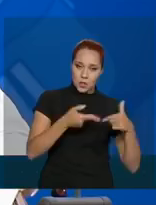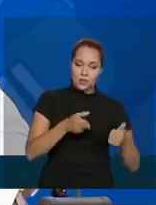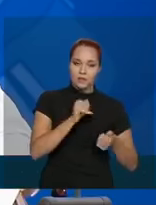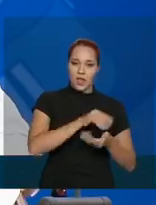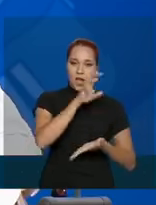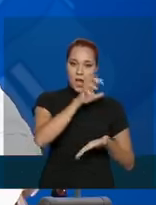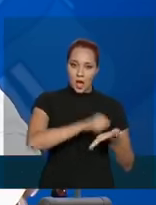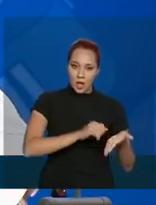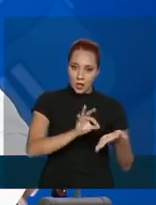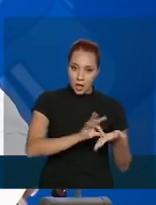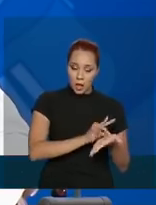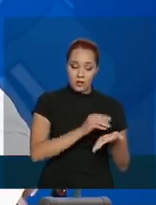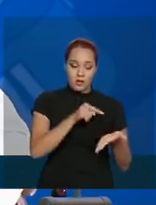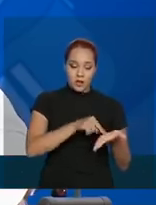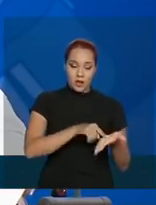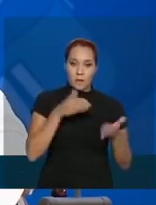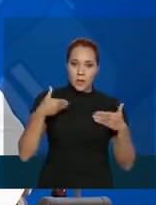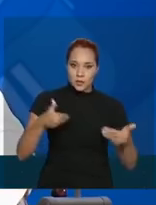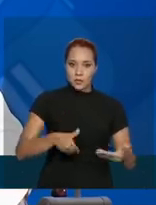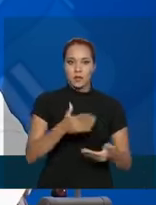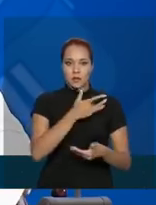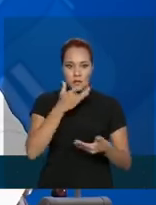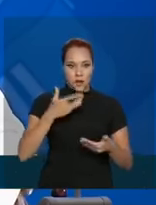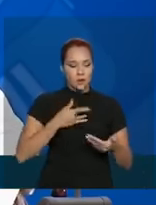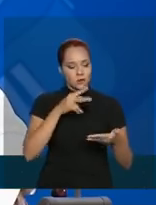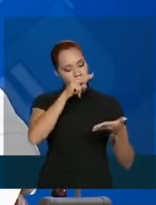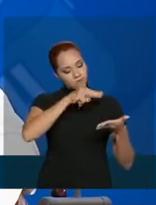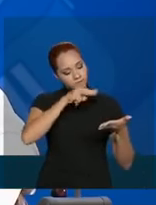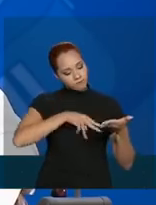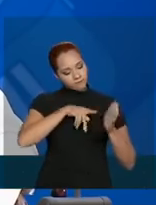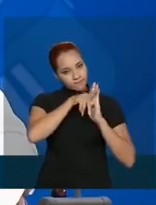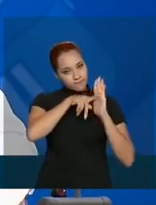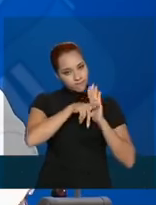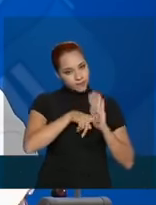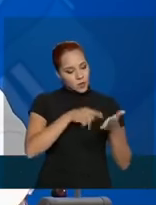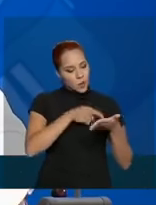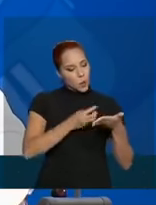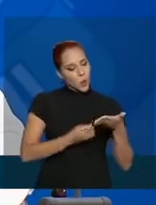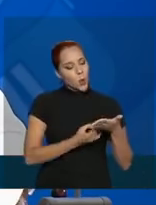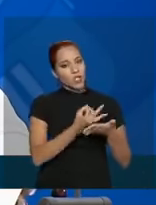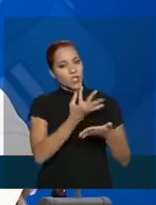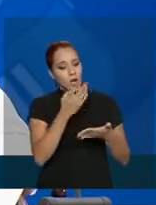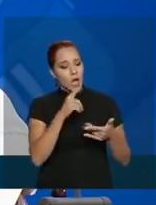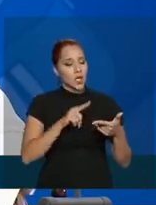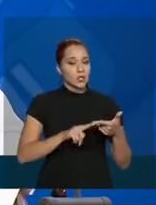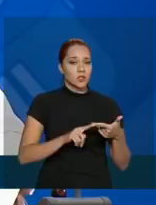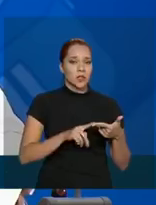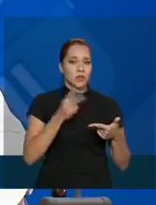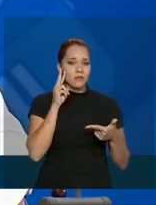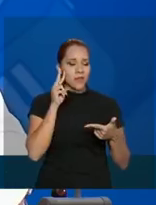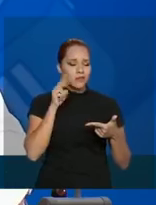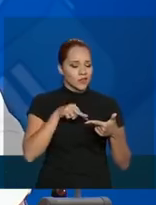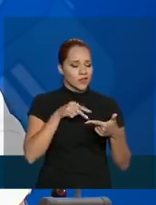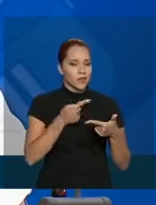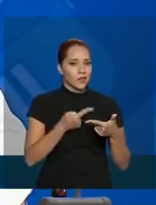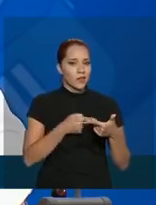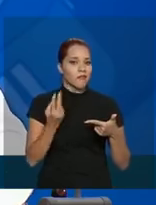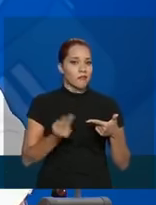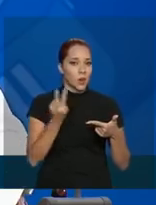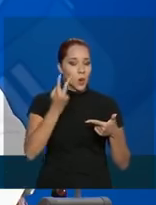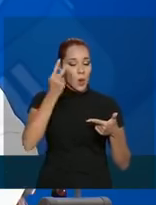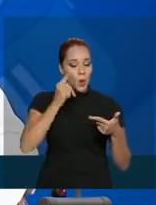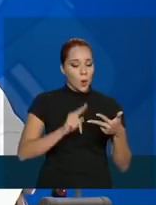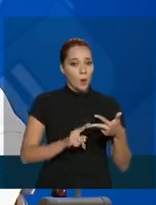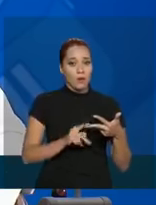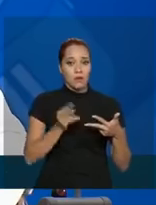cadastrar e o Ministério da Saúde, obviamente, analisará quantidade, analisará preços,